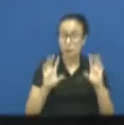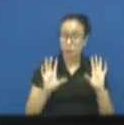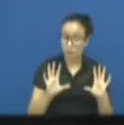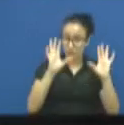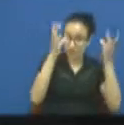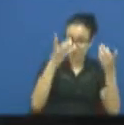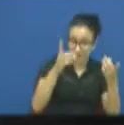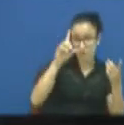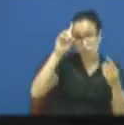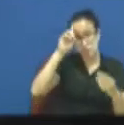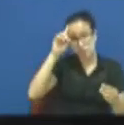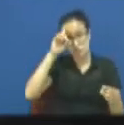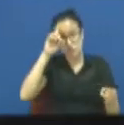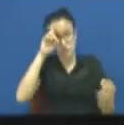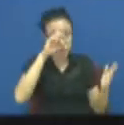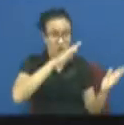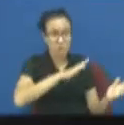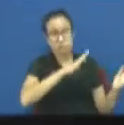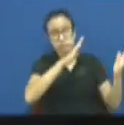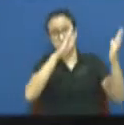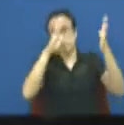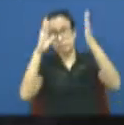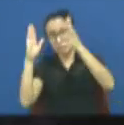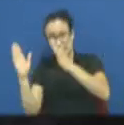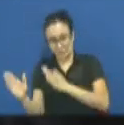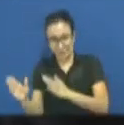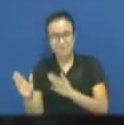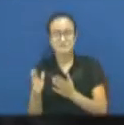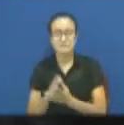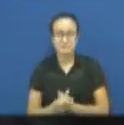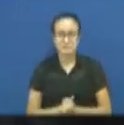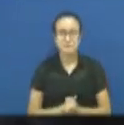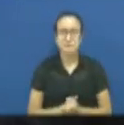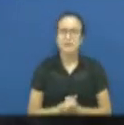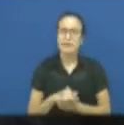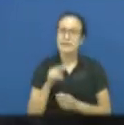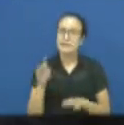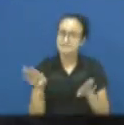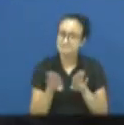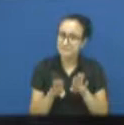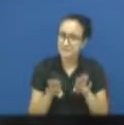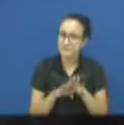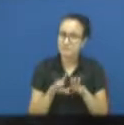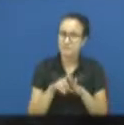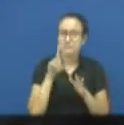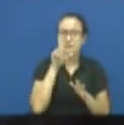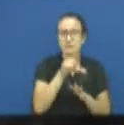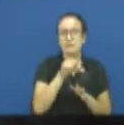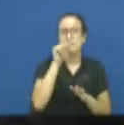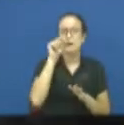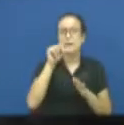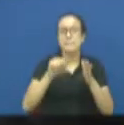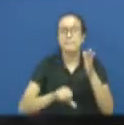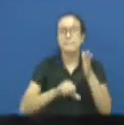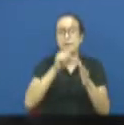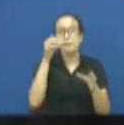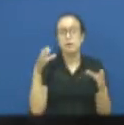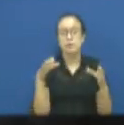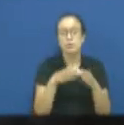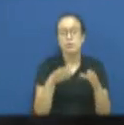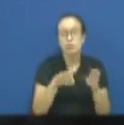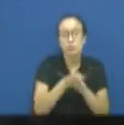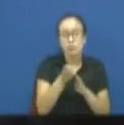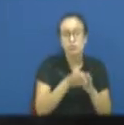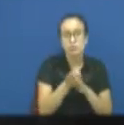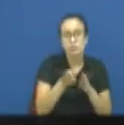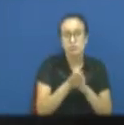apresentações e discussões sobre o tema, será eleito a primeira composição do Conselho Municipal de Transparência e